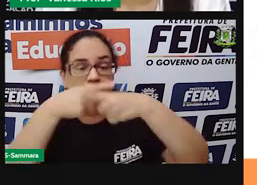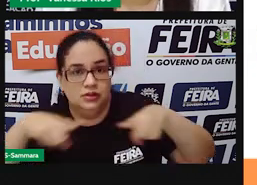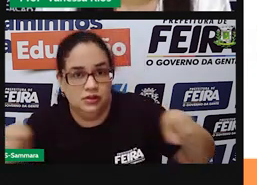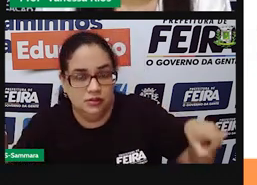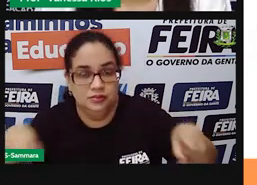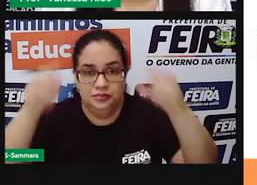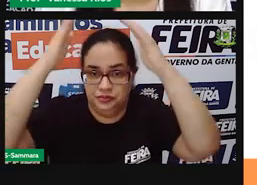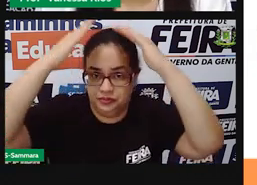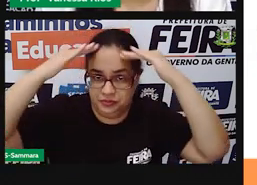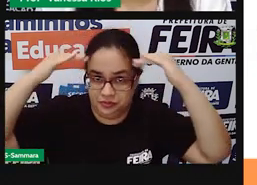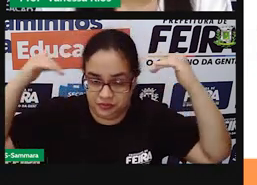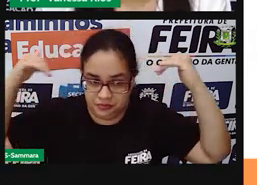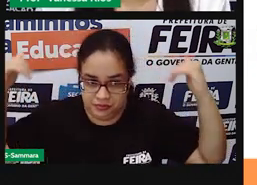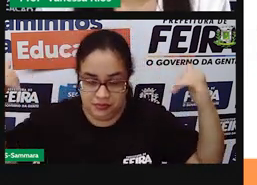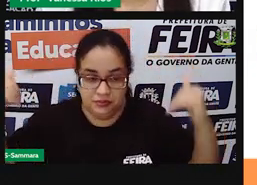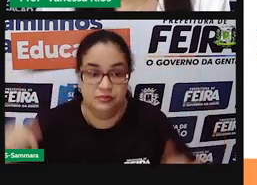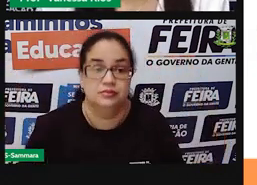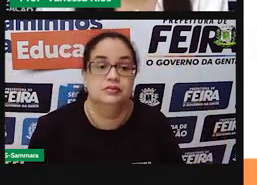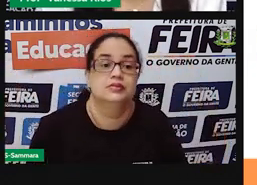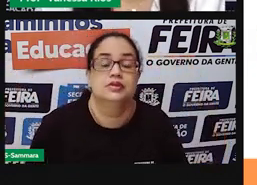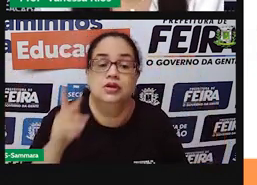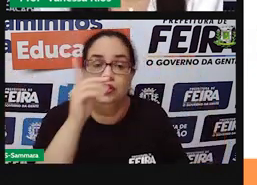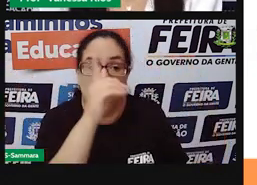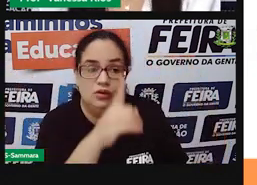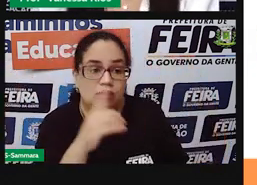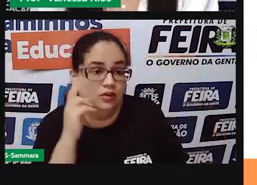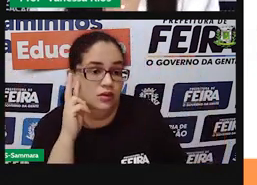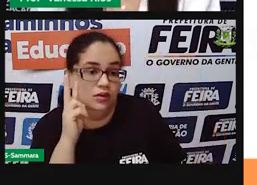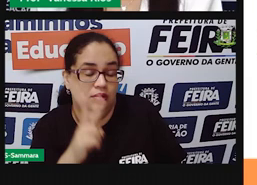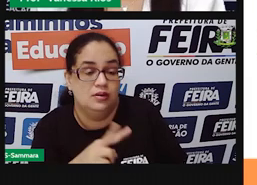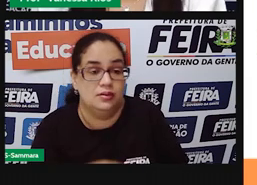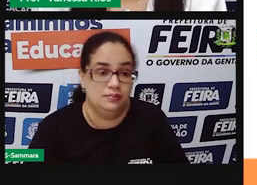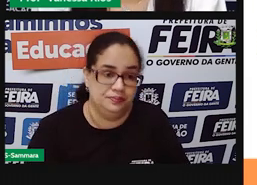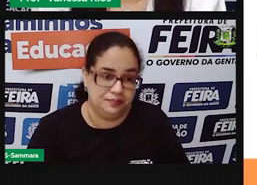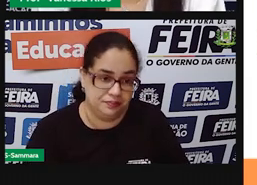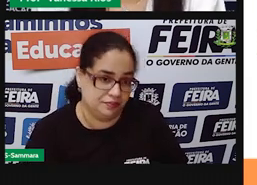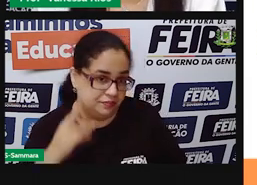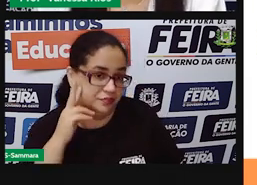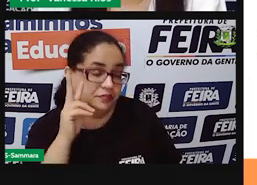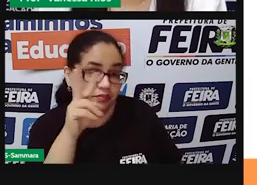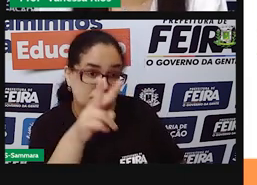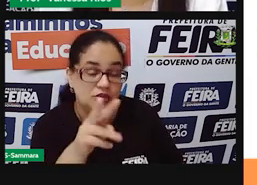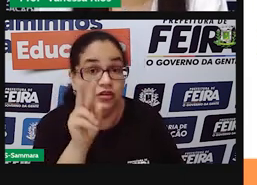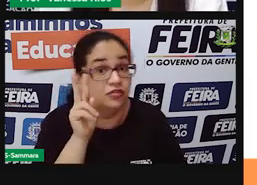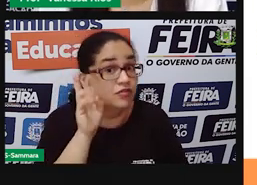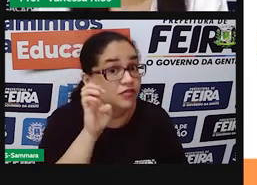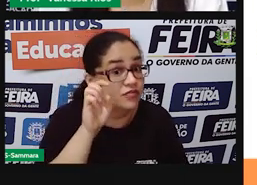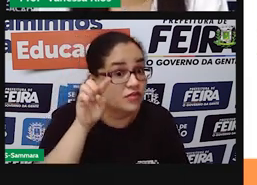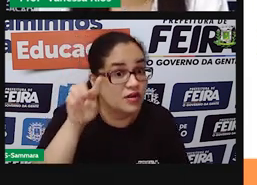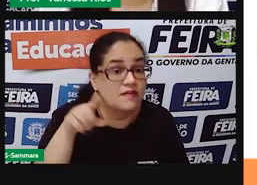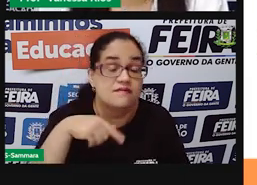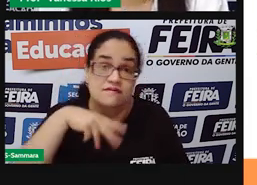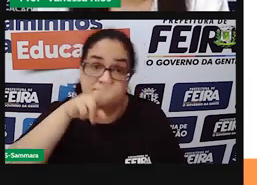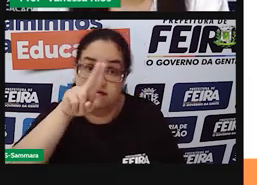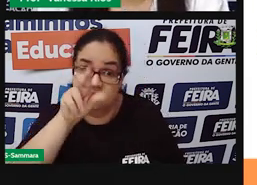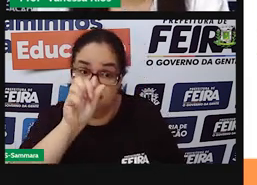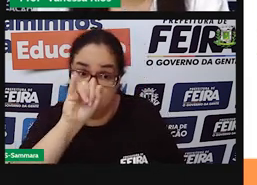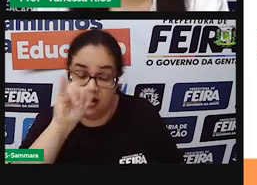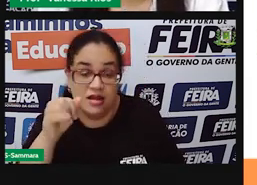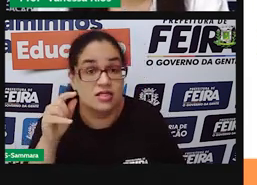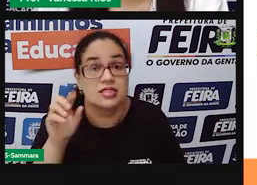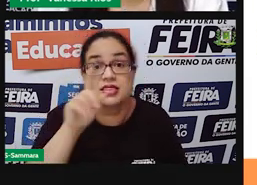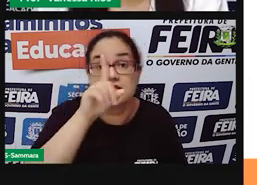Luiz Gonzaga e anotou ali do lado. Então a gente, a pró colocou, olha, vê, vai,